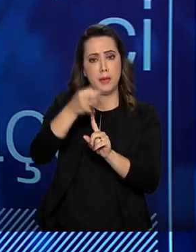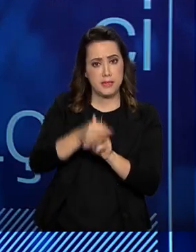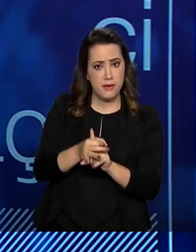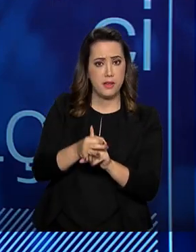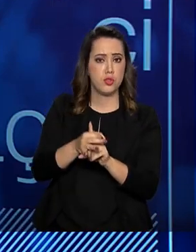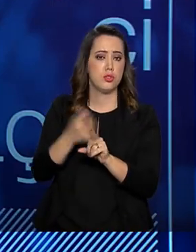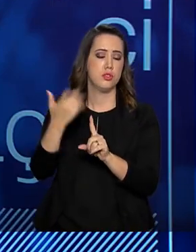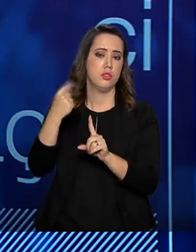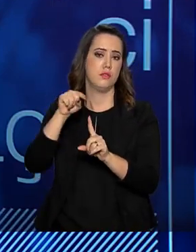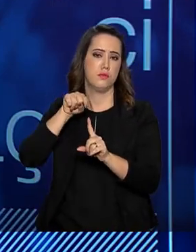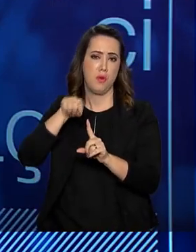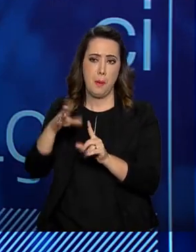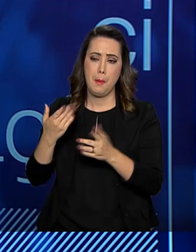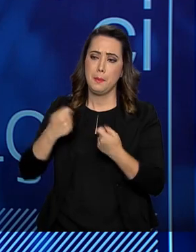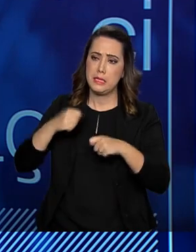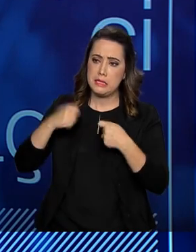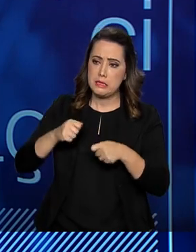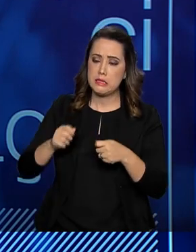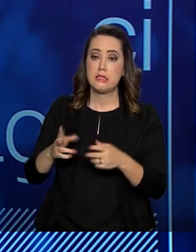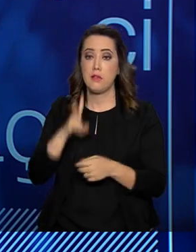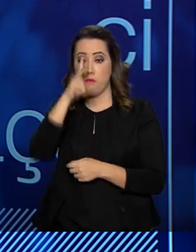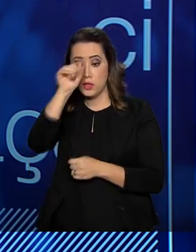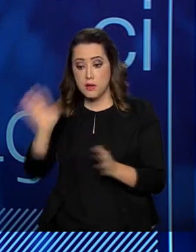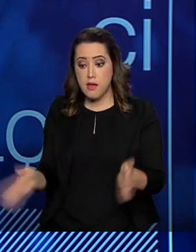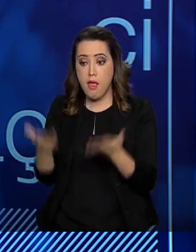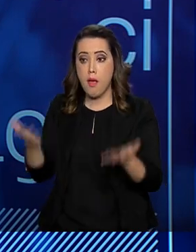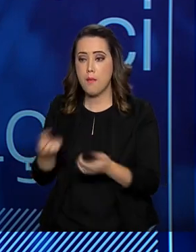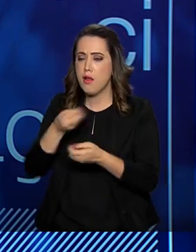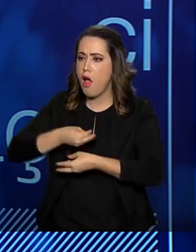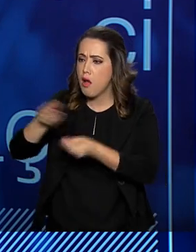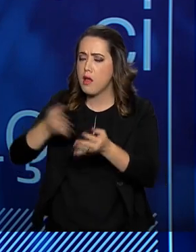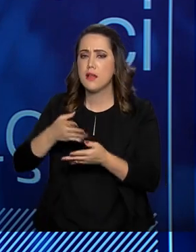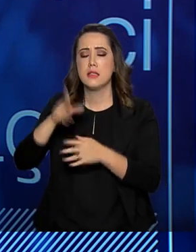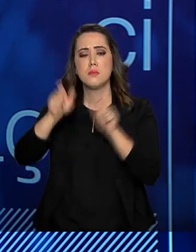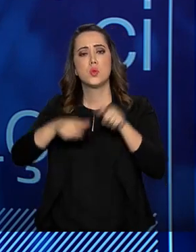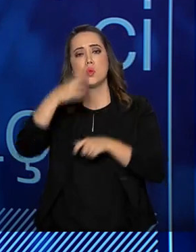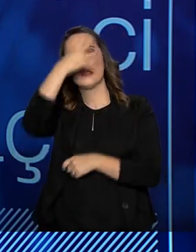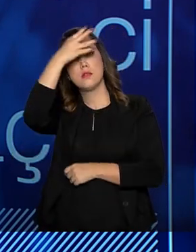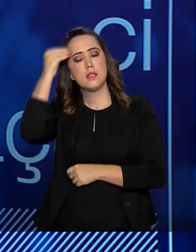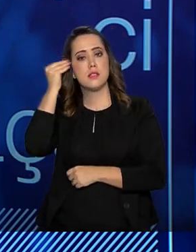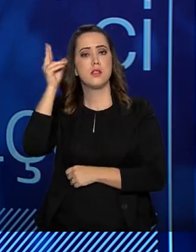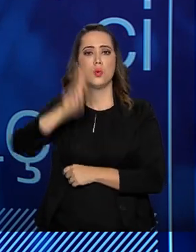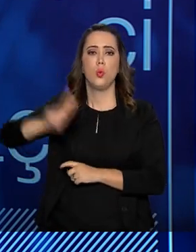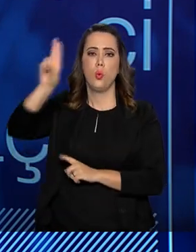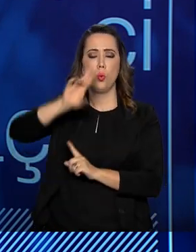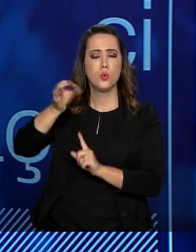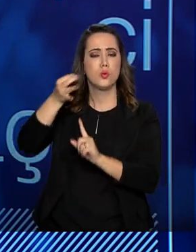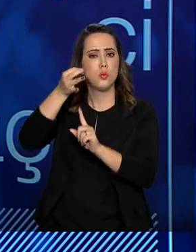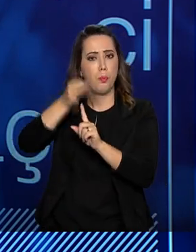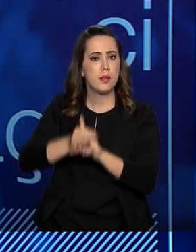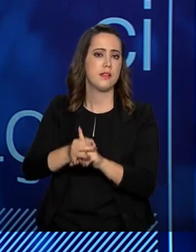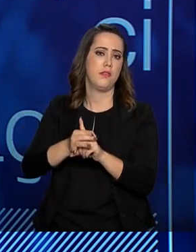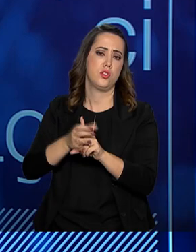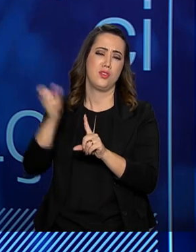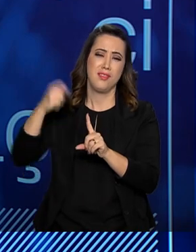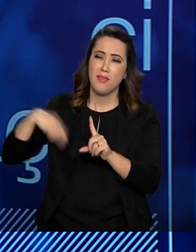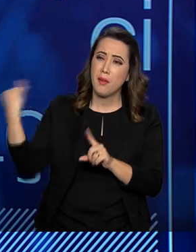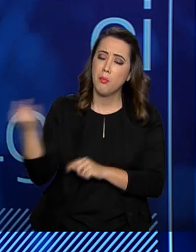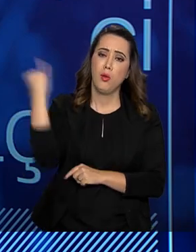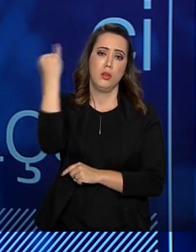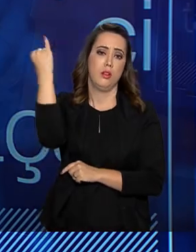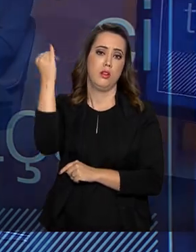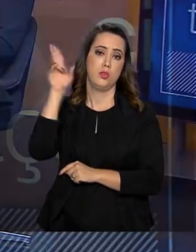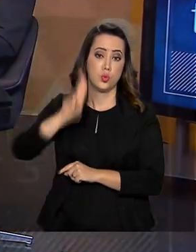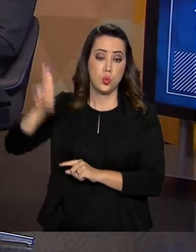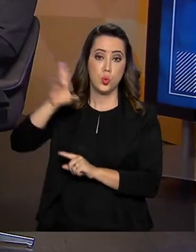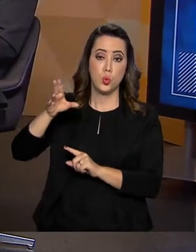que fortalecer e ampliar o uso do preservativo, as pessoas estão esquecendo do uso do preservativo, é fundamental que o